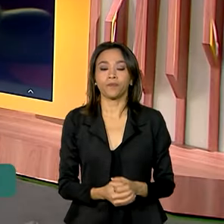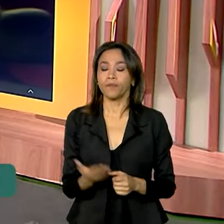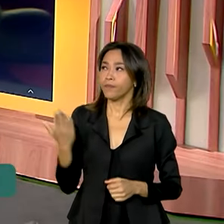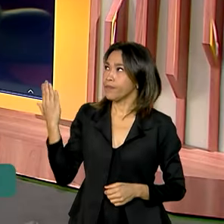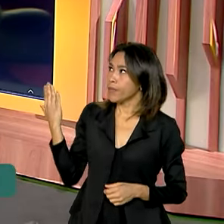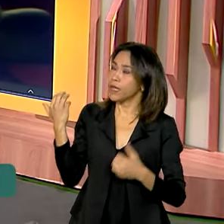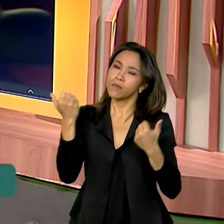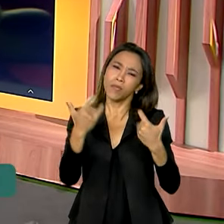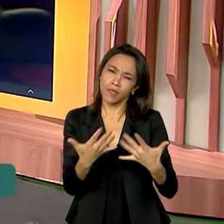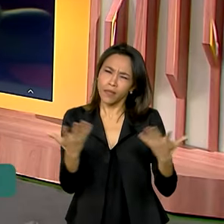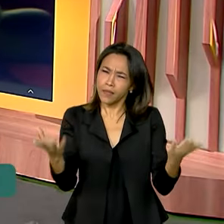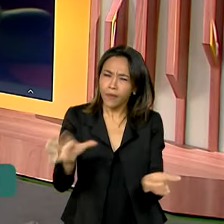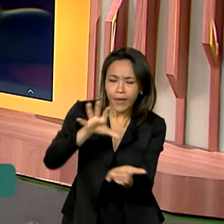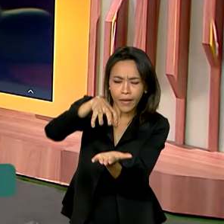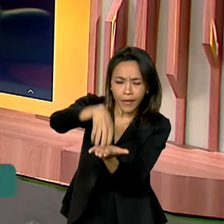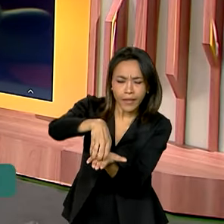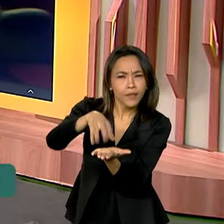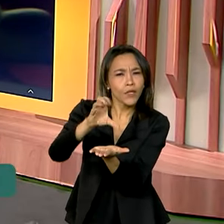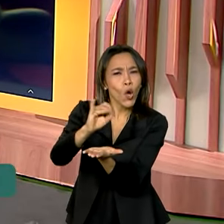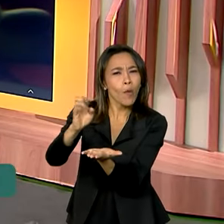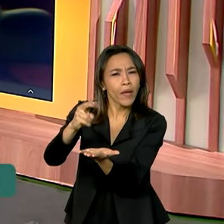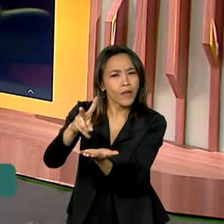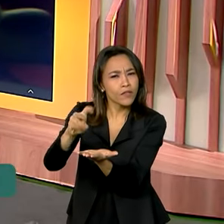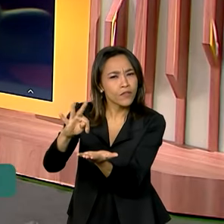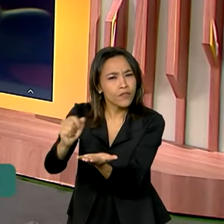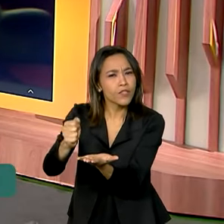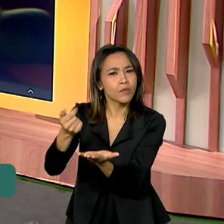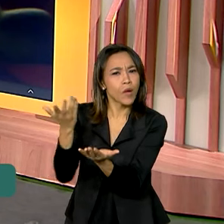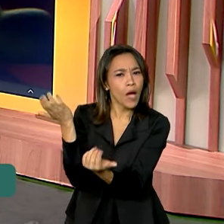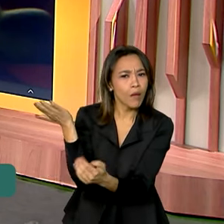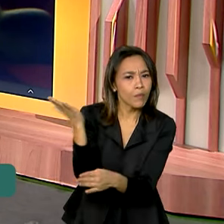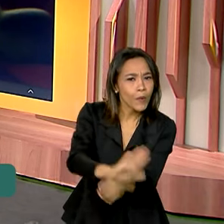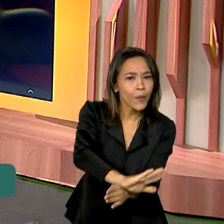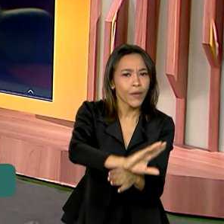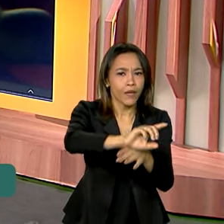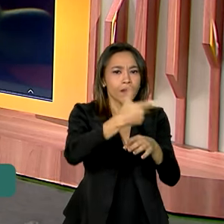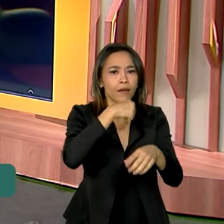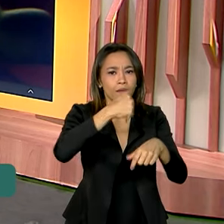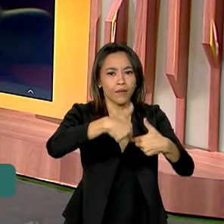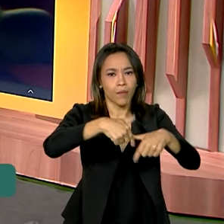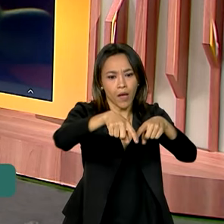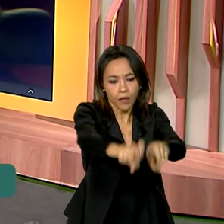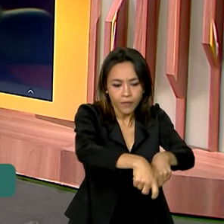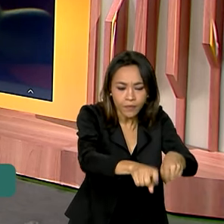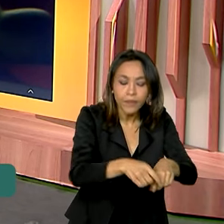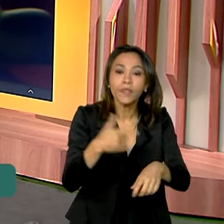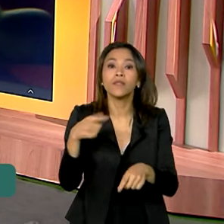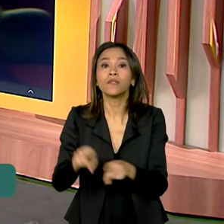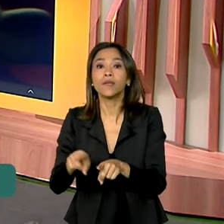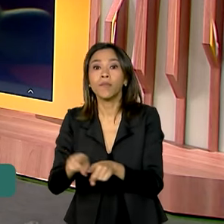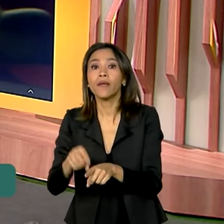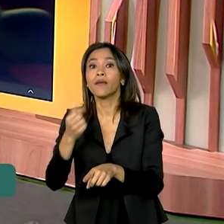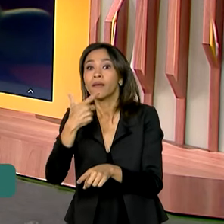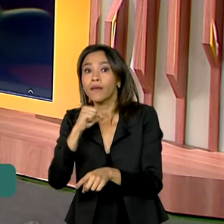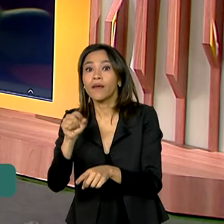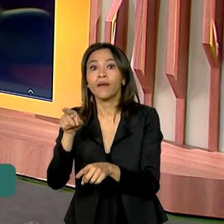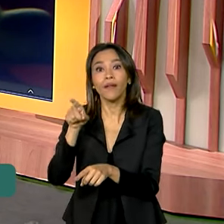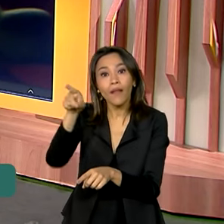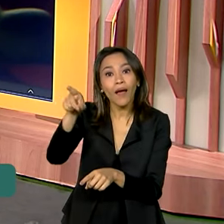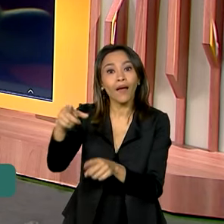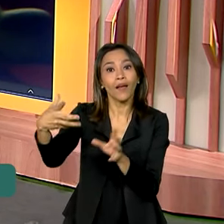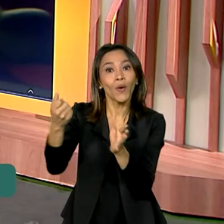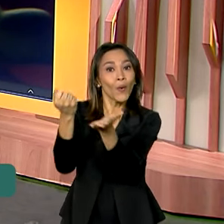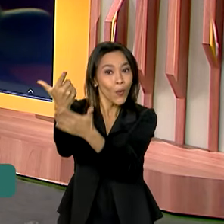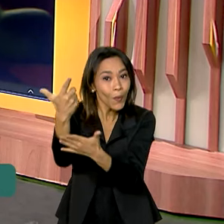Esse cooperativismo, ele traz ganhos, sobretudo na área da agricultura, para o cooperado e para o consumidor final, né, ministro? Sem